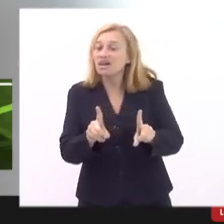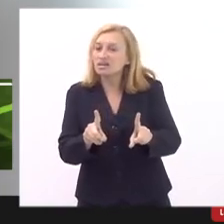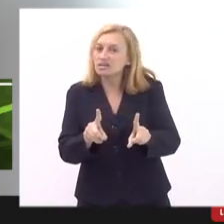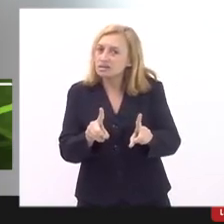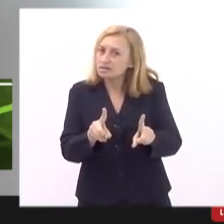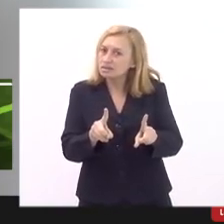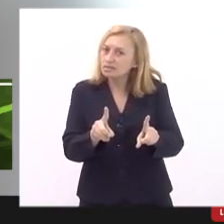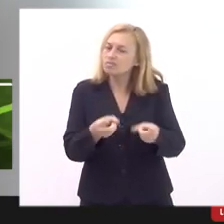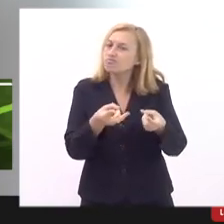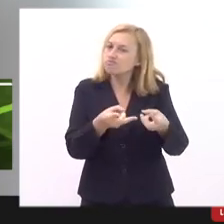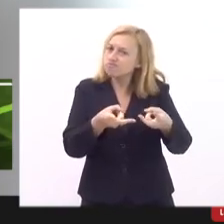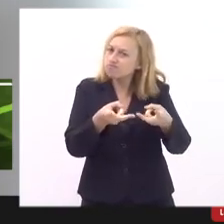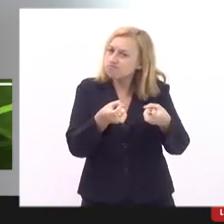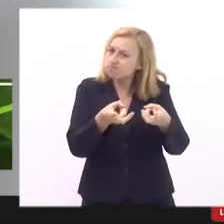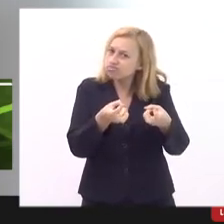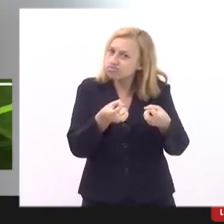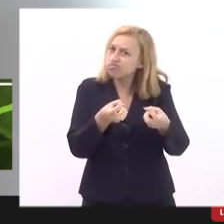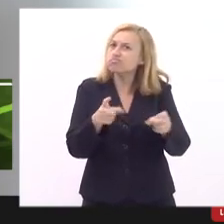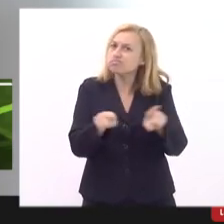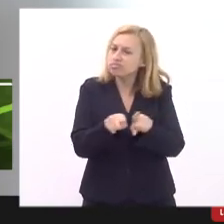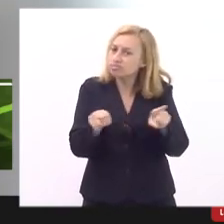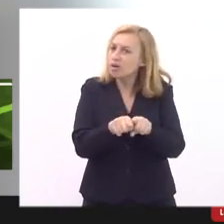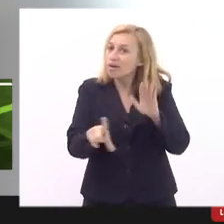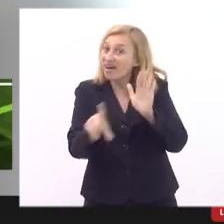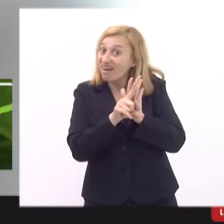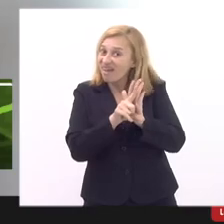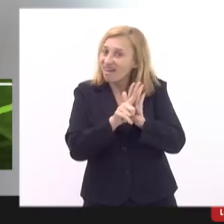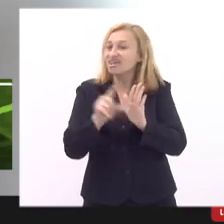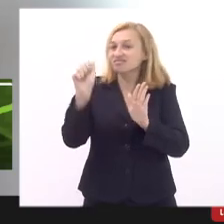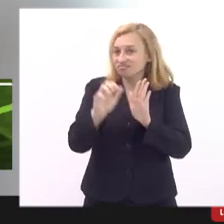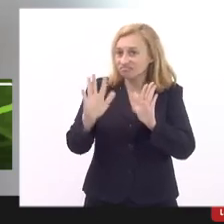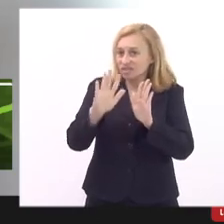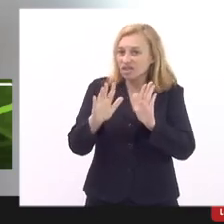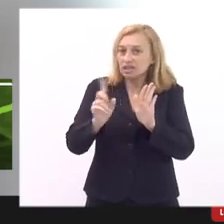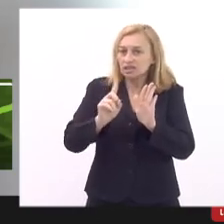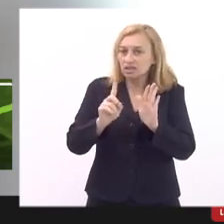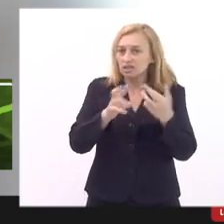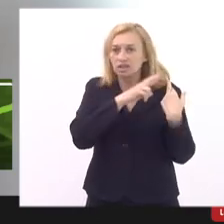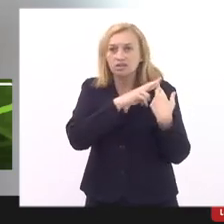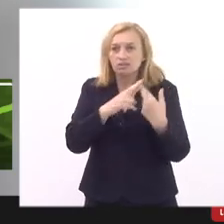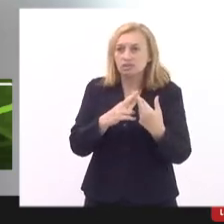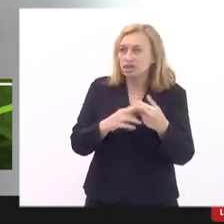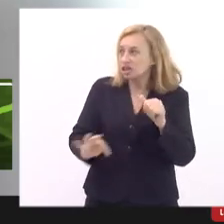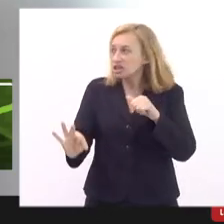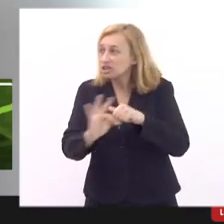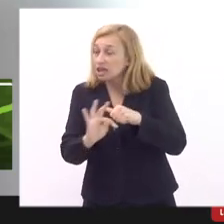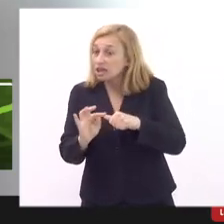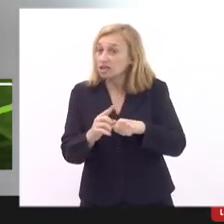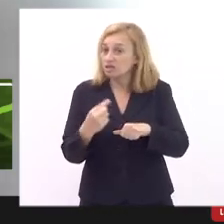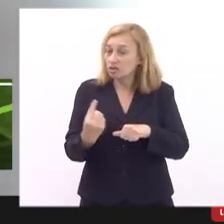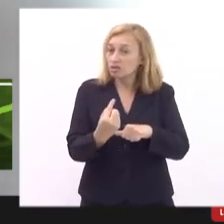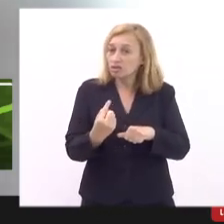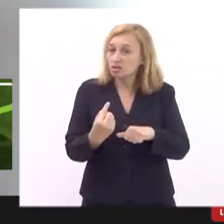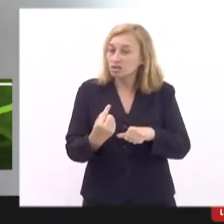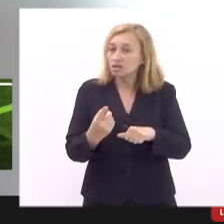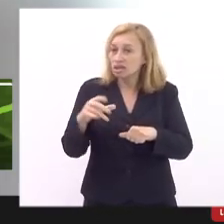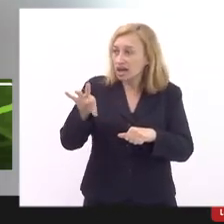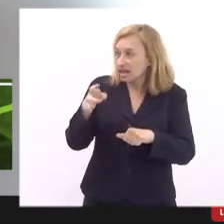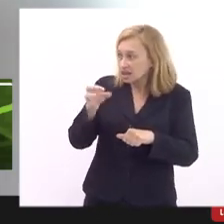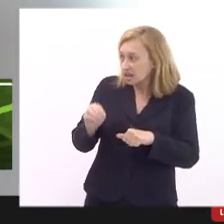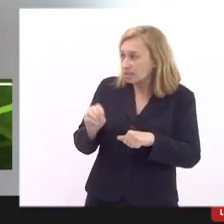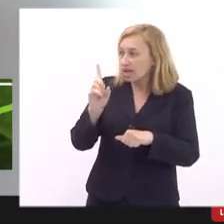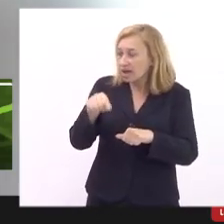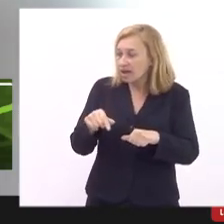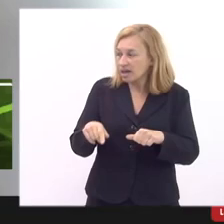tem que observar também a legislação nacional de que existe uma responsabilidade técnica desse cardápio que é do